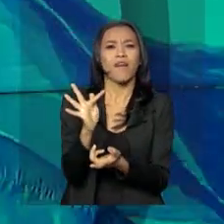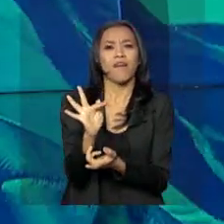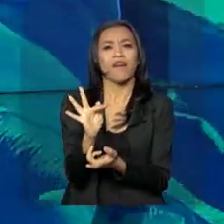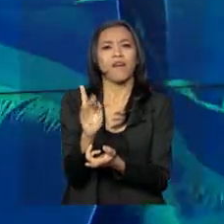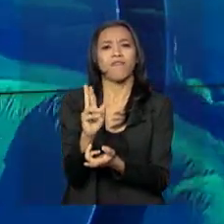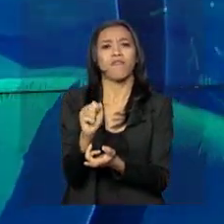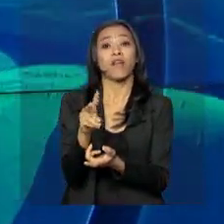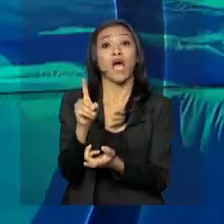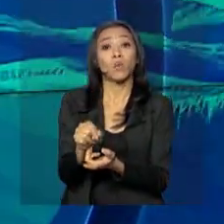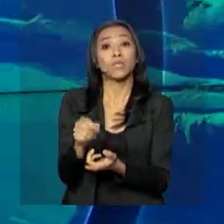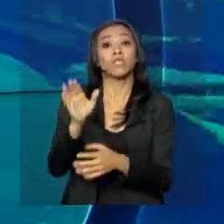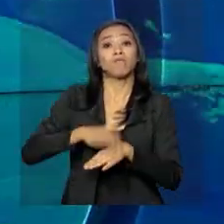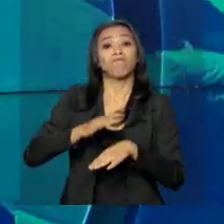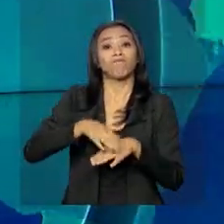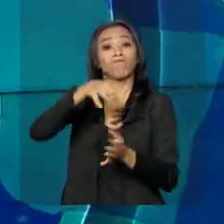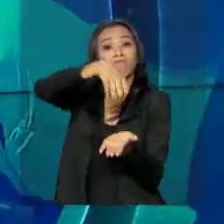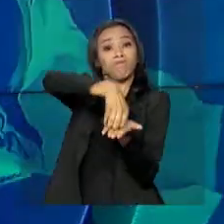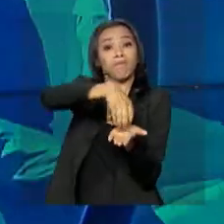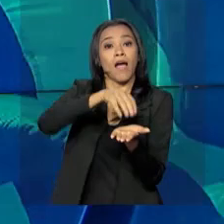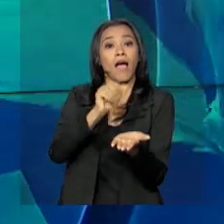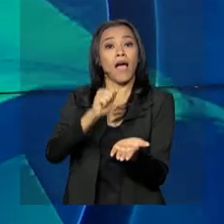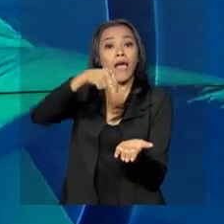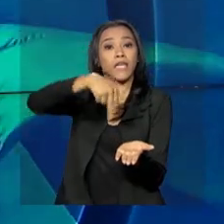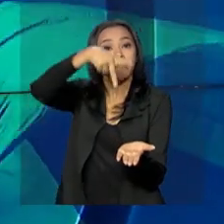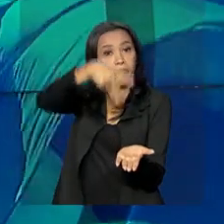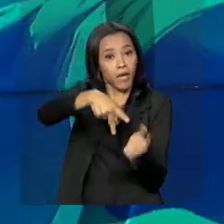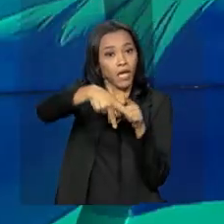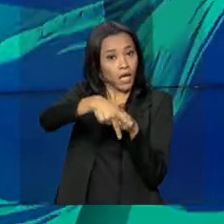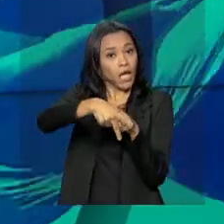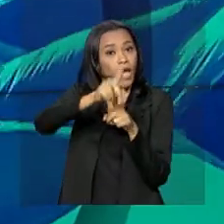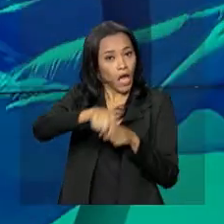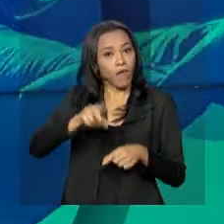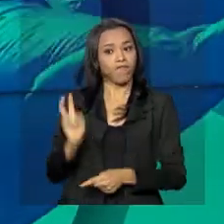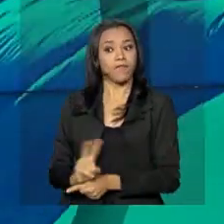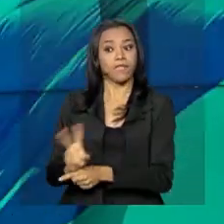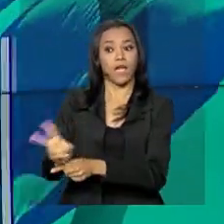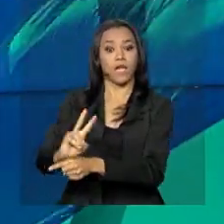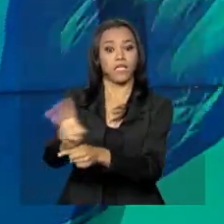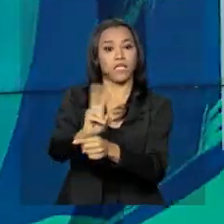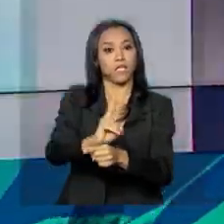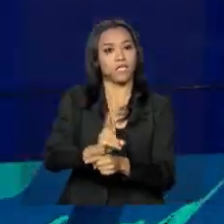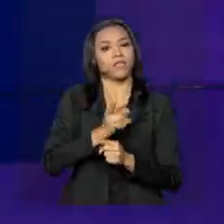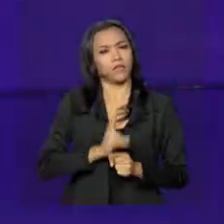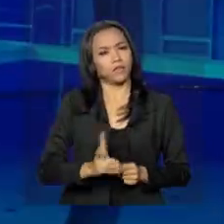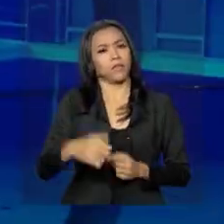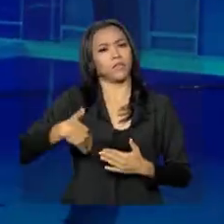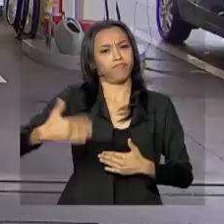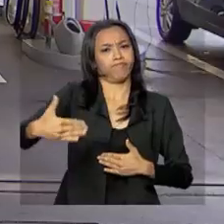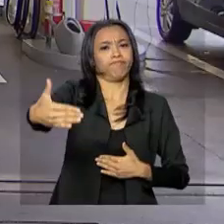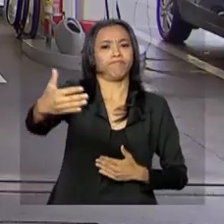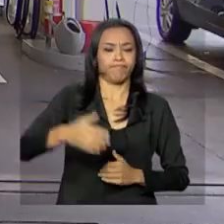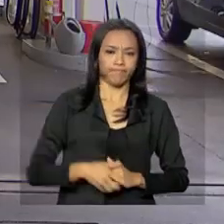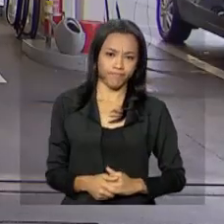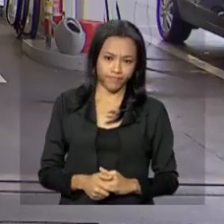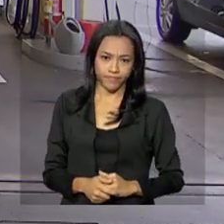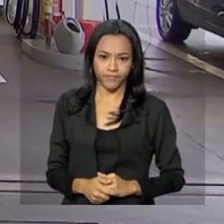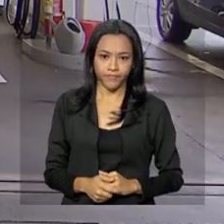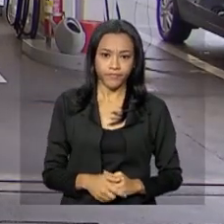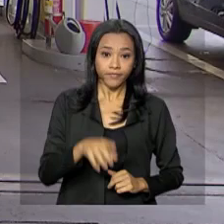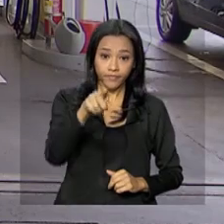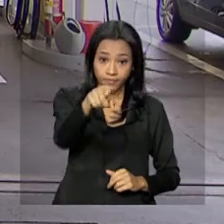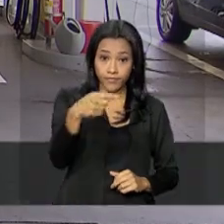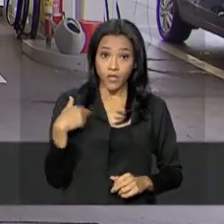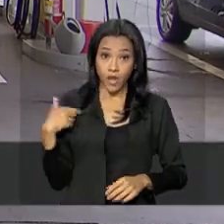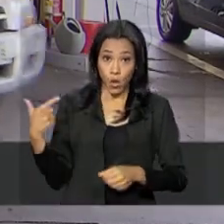a ANP, Agência Nacional do Petróleo, realiza fiscalizações regularmente. O